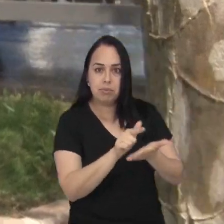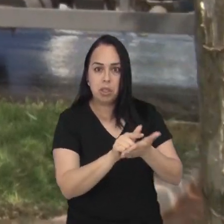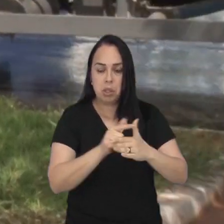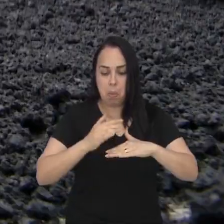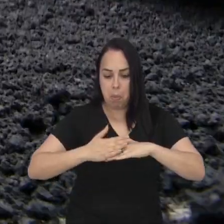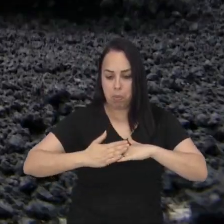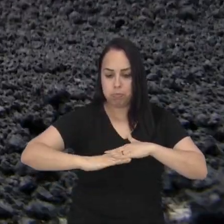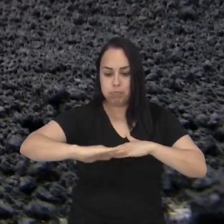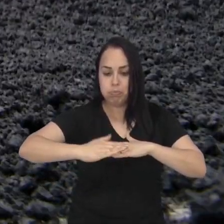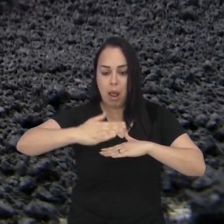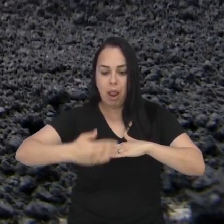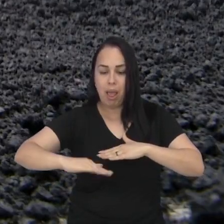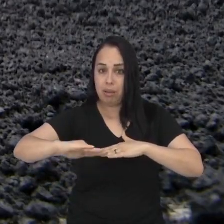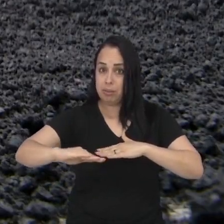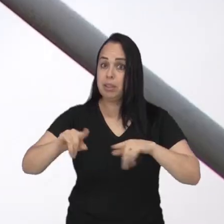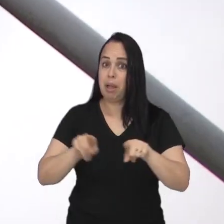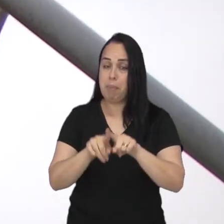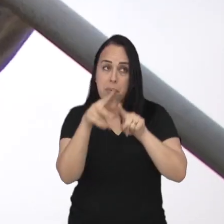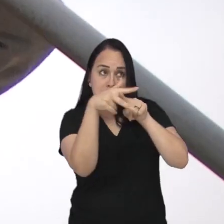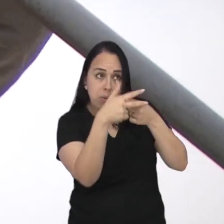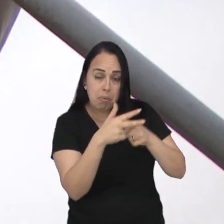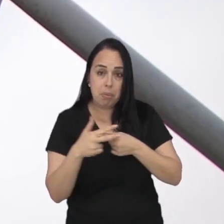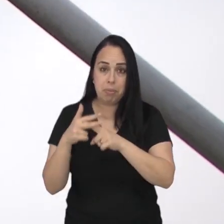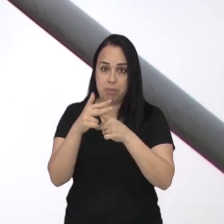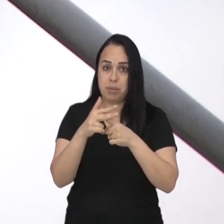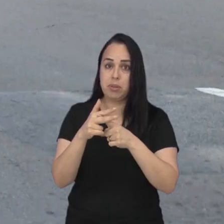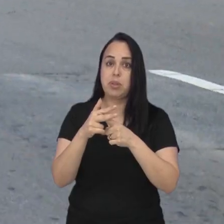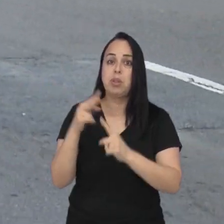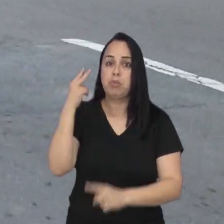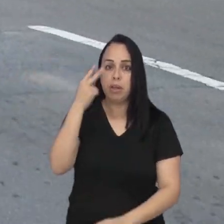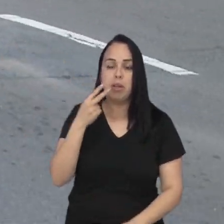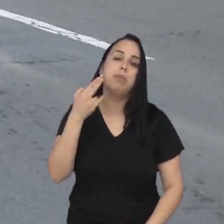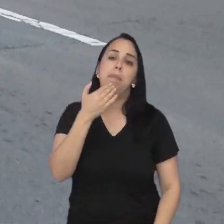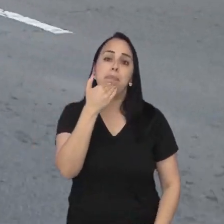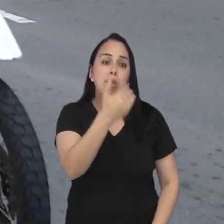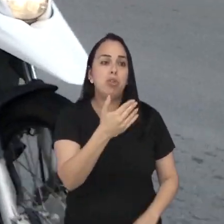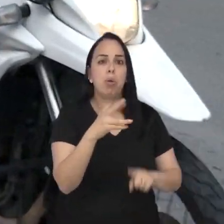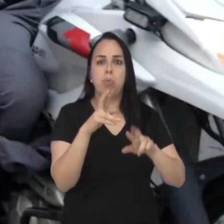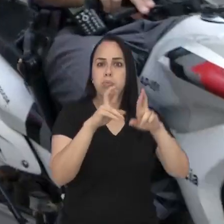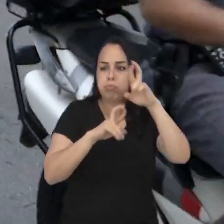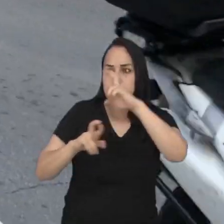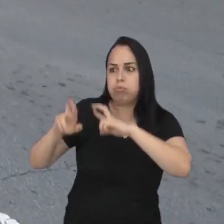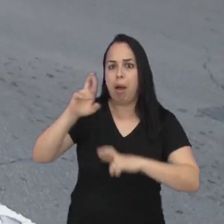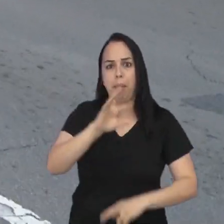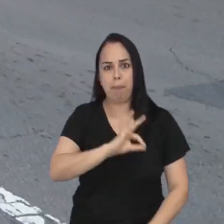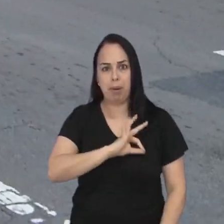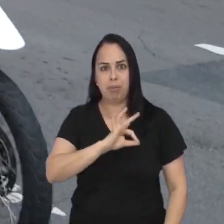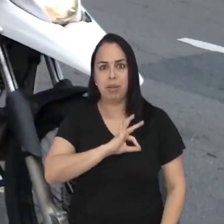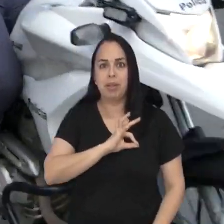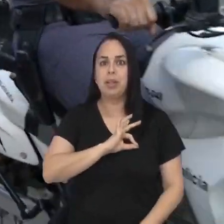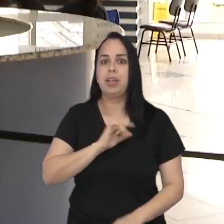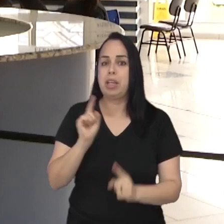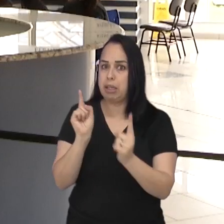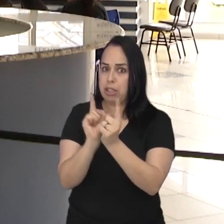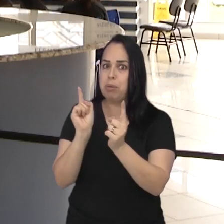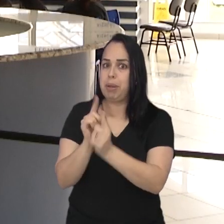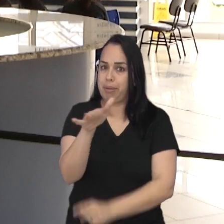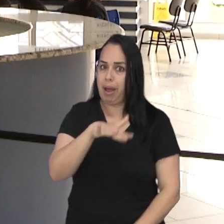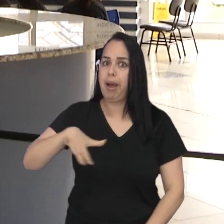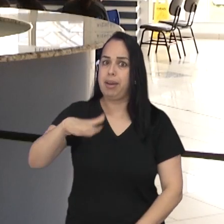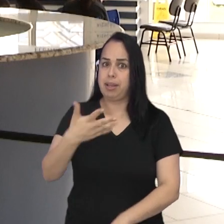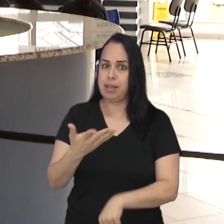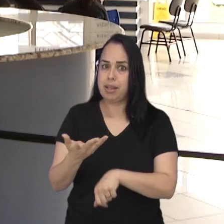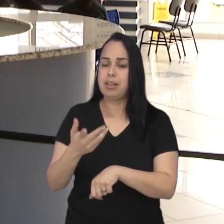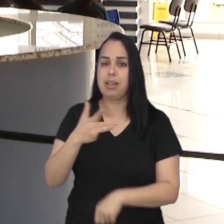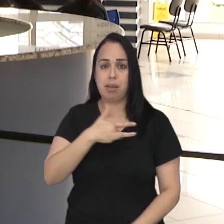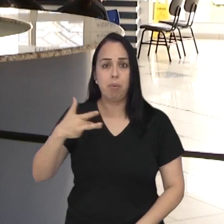urbana, instalação de lombadas e reparos pontuais. Os parlamentares também pediram rondas policiais em alguns bairros e agilidade